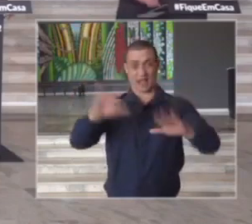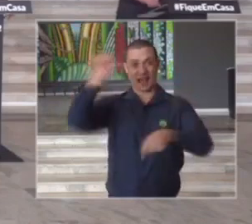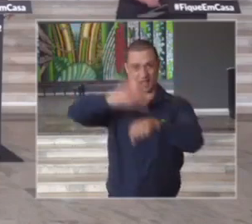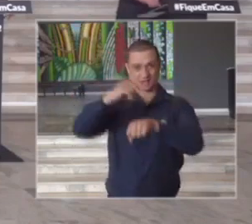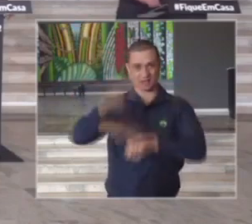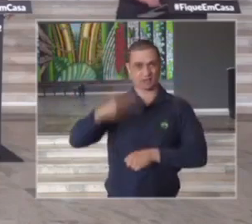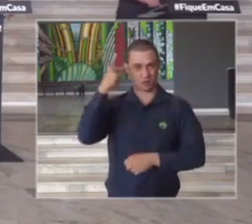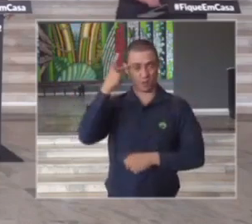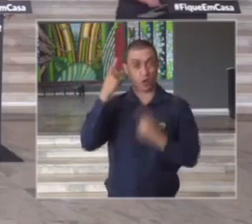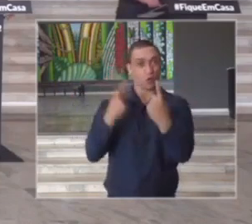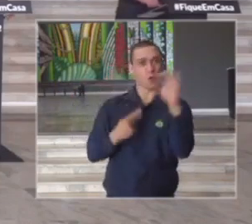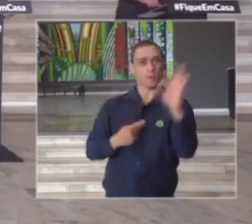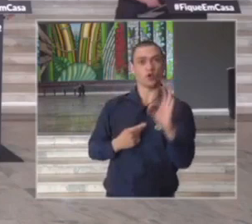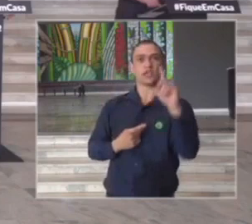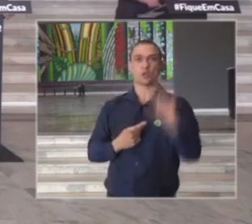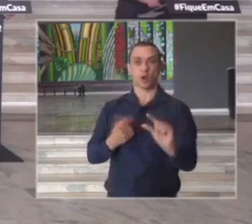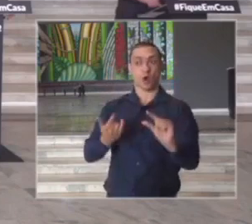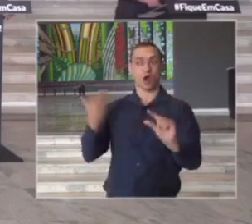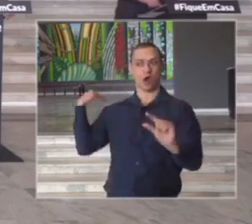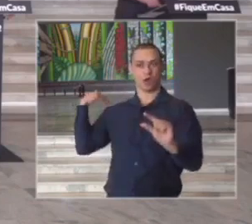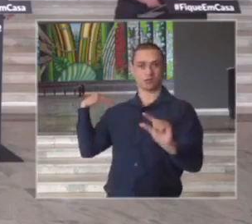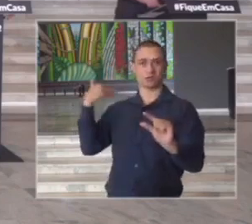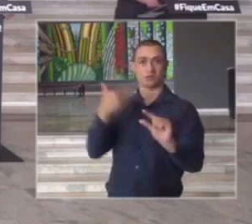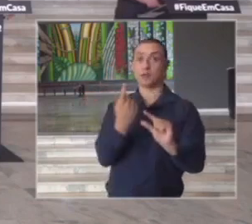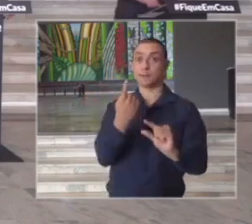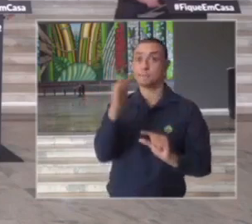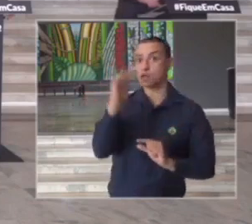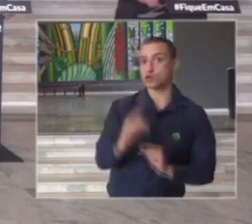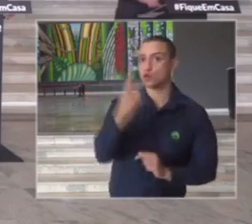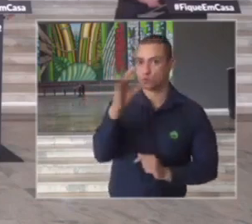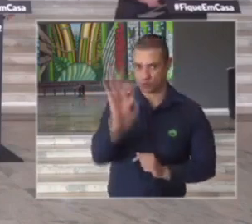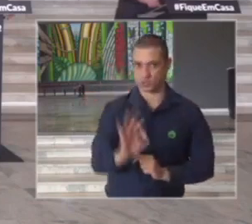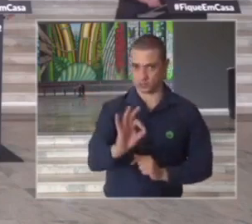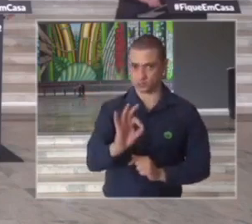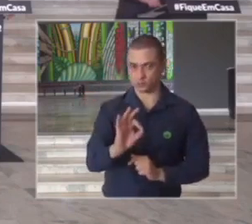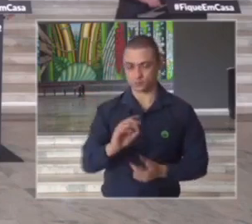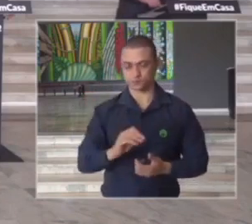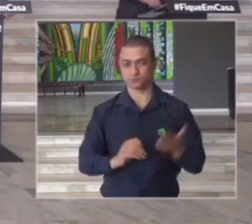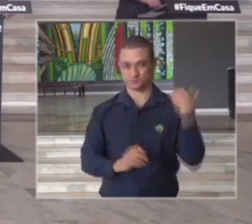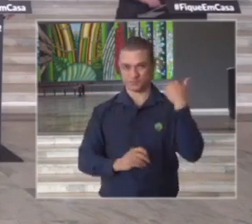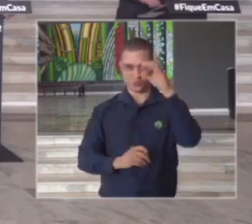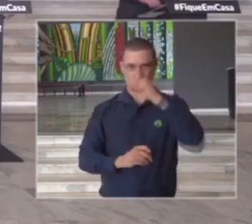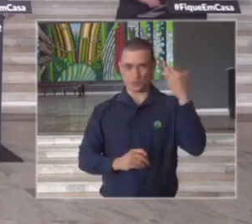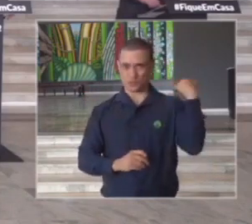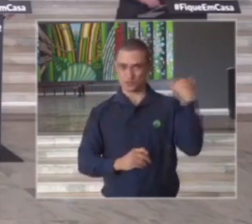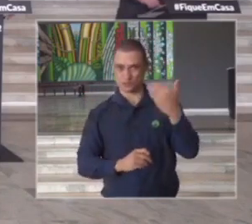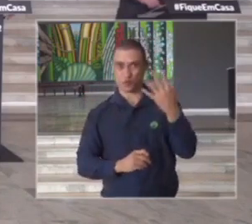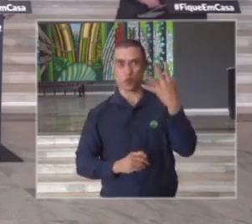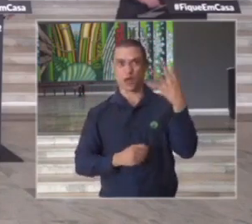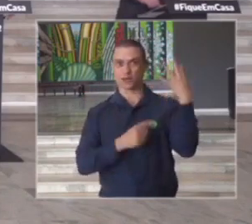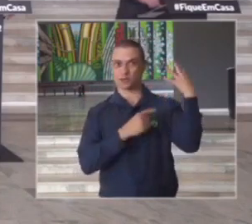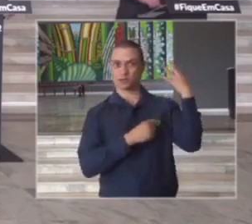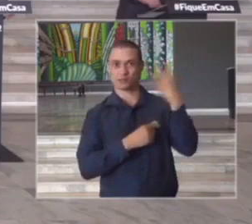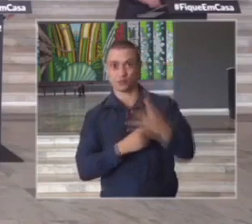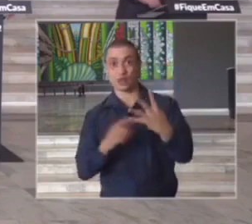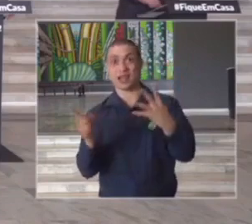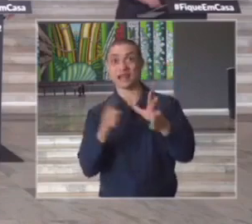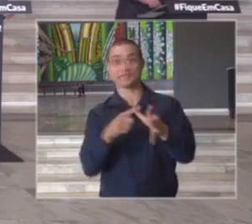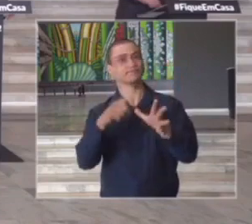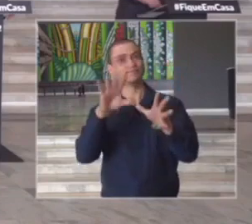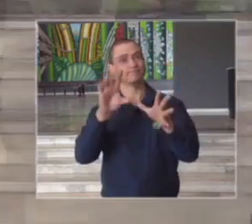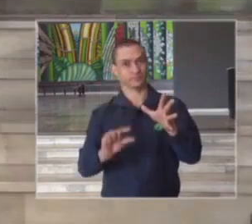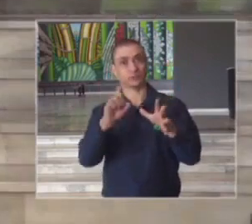paulo 1% inferior conforme você mencionou ao que ocorreu nos últimos quatro domingos